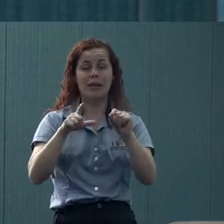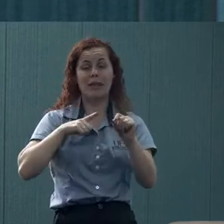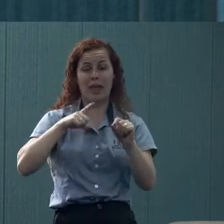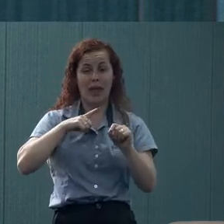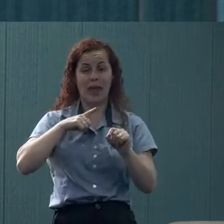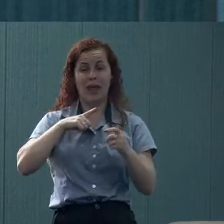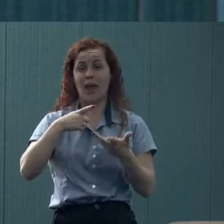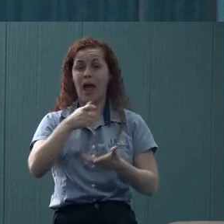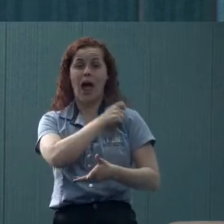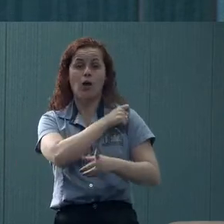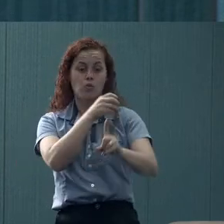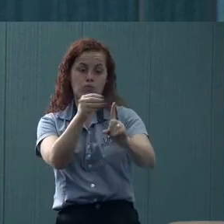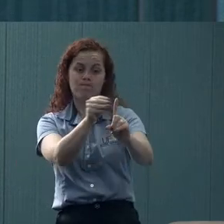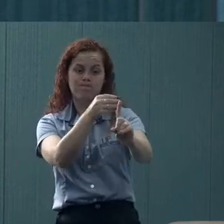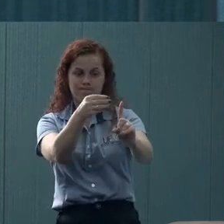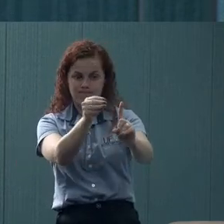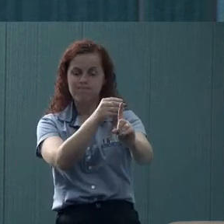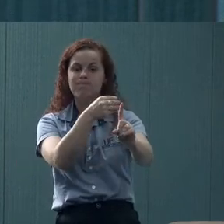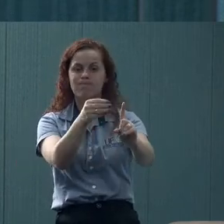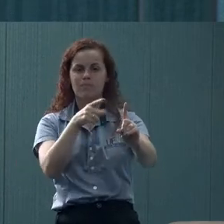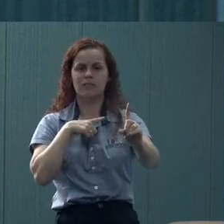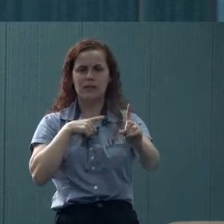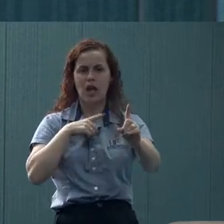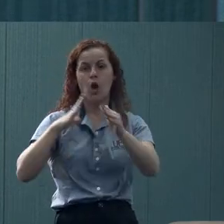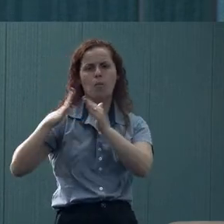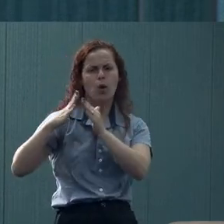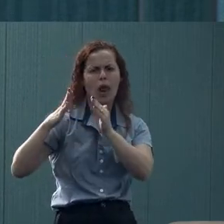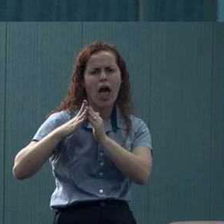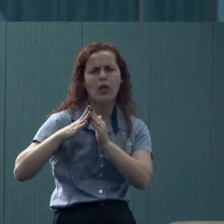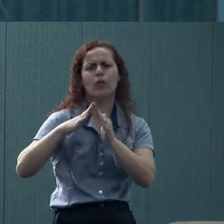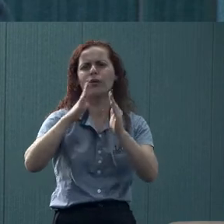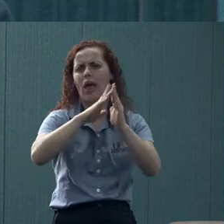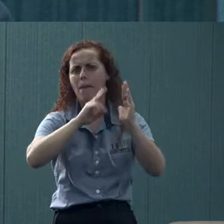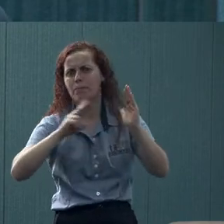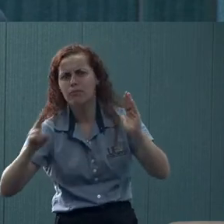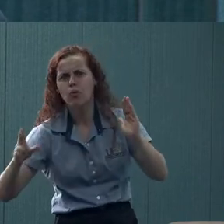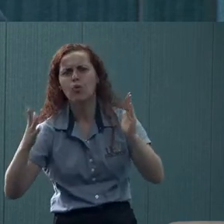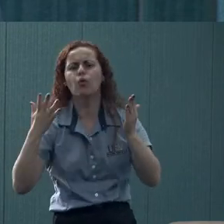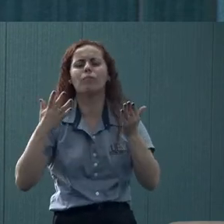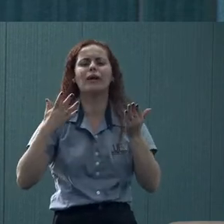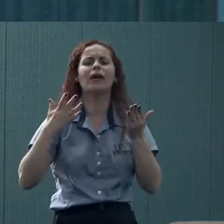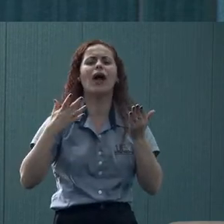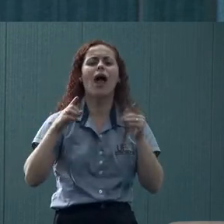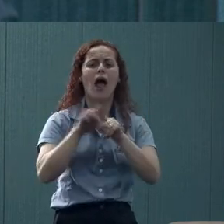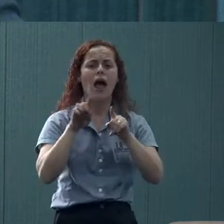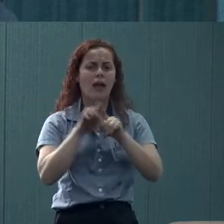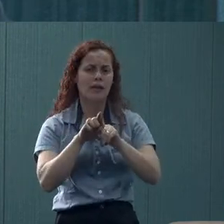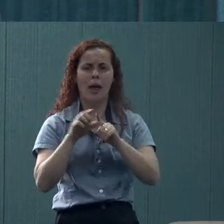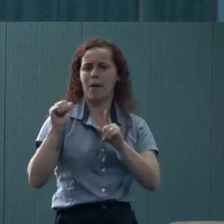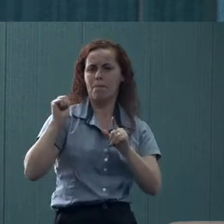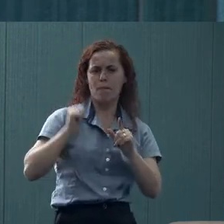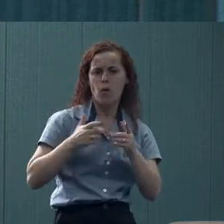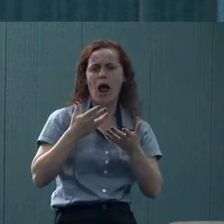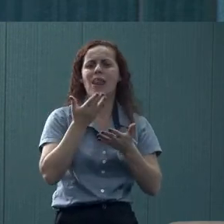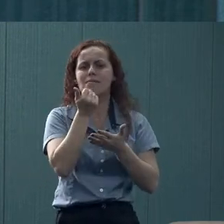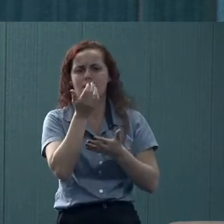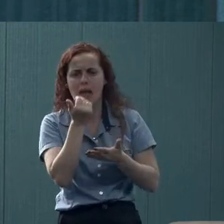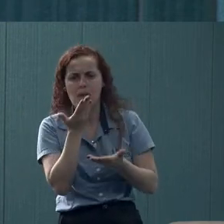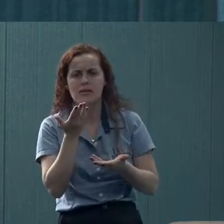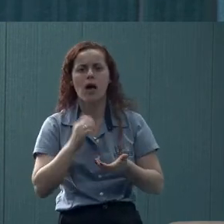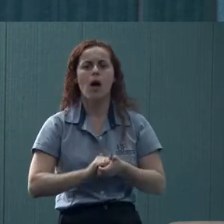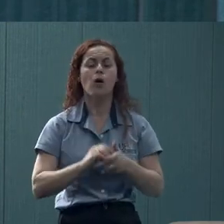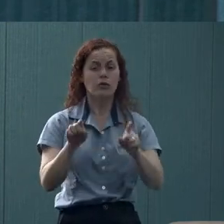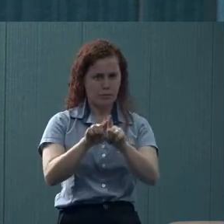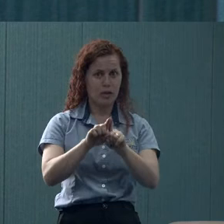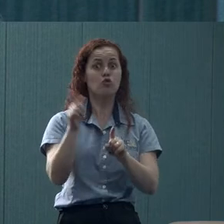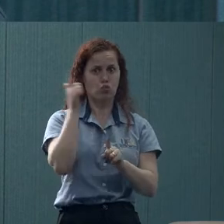estudantes em vulnerabilidade. Moradores das moradias estudantis, de bolsa alimentação. Então, a gente